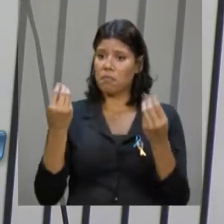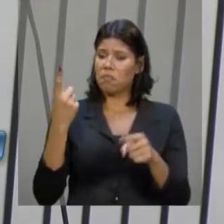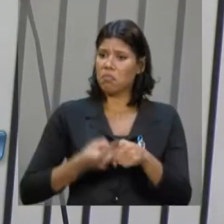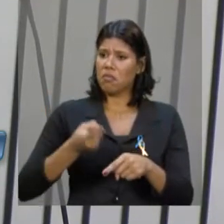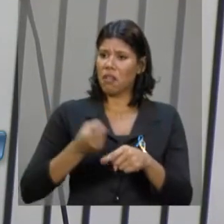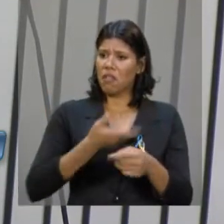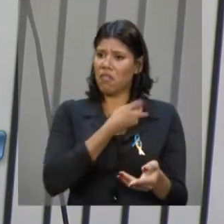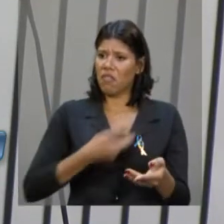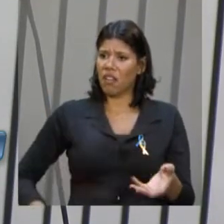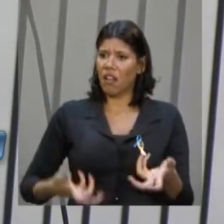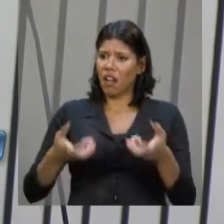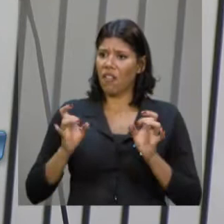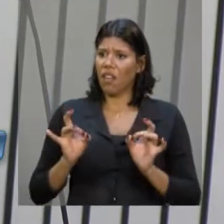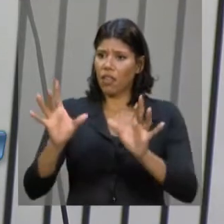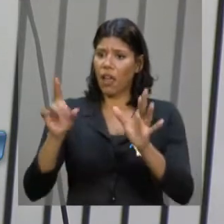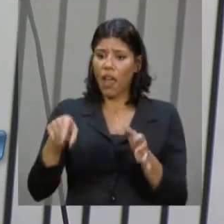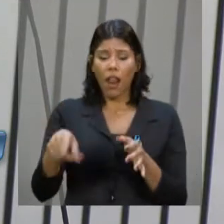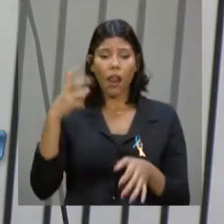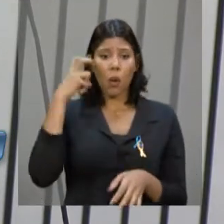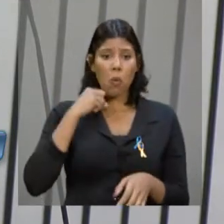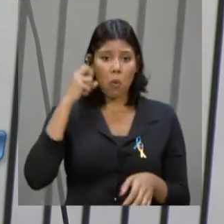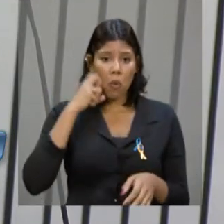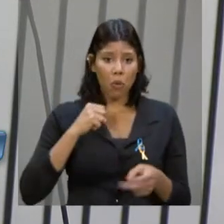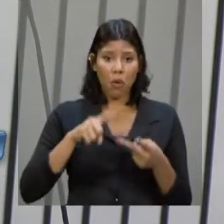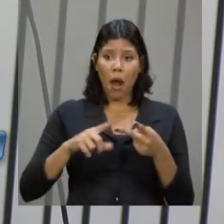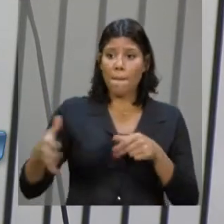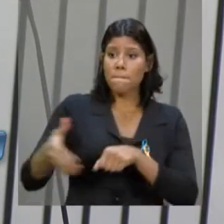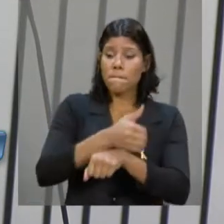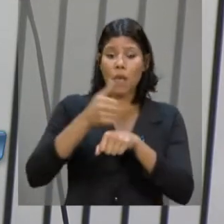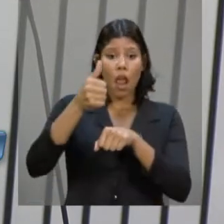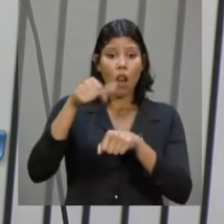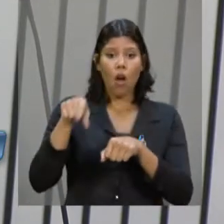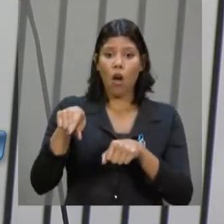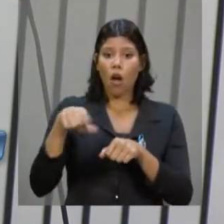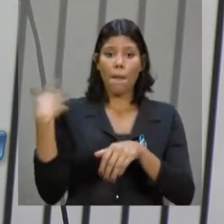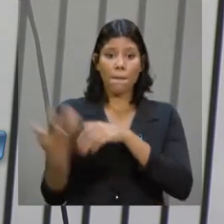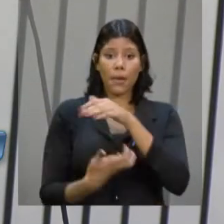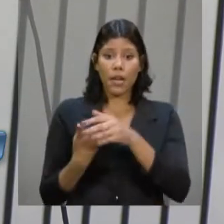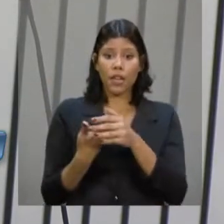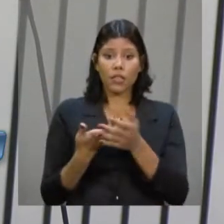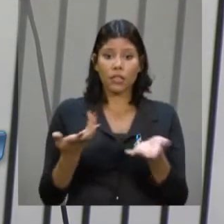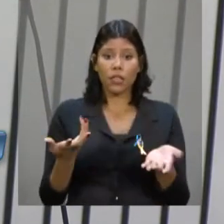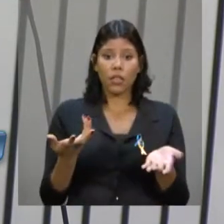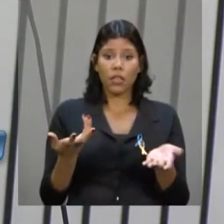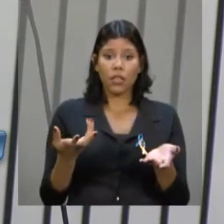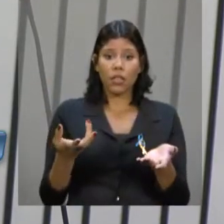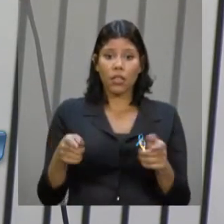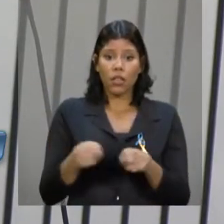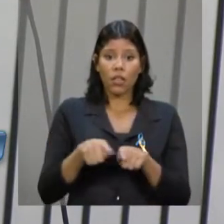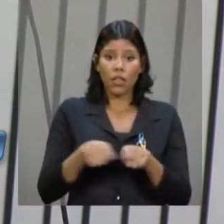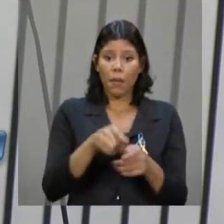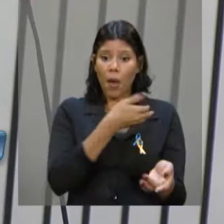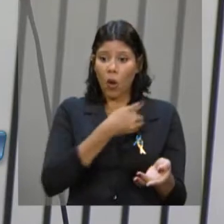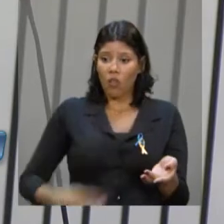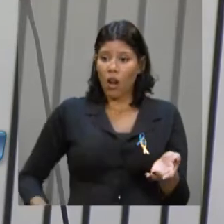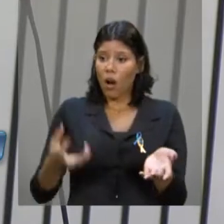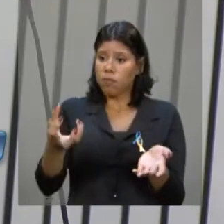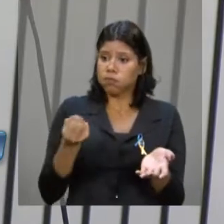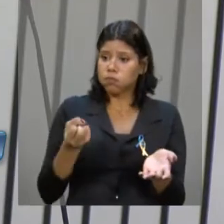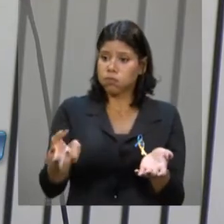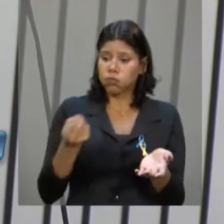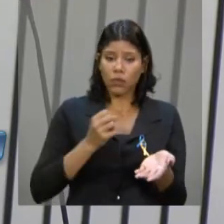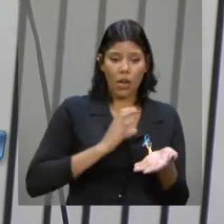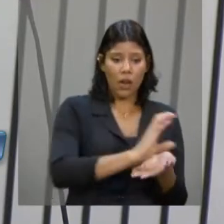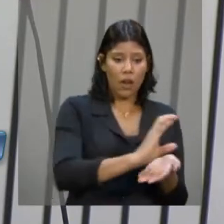a que dá lucro e que dá lucro para o governo, para o governo ter mais dinheiro para fazer educação,